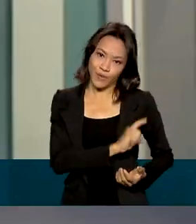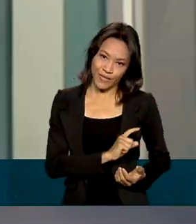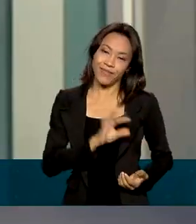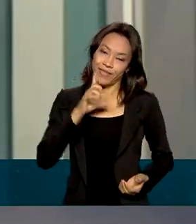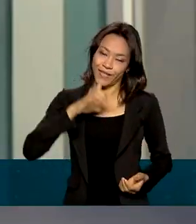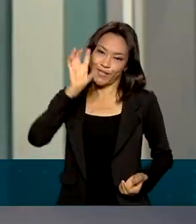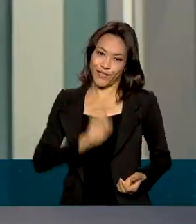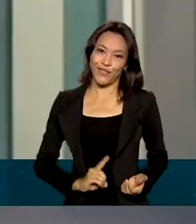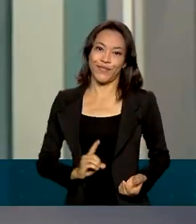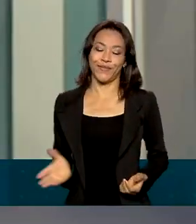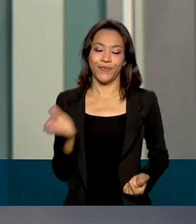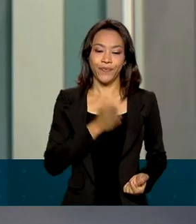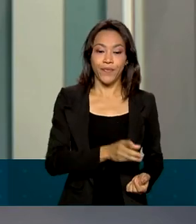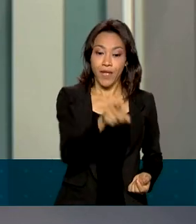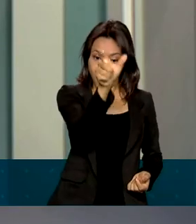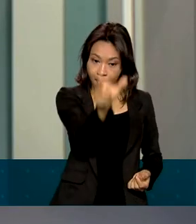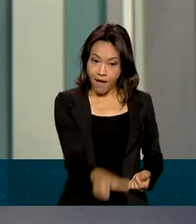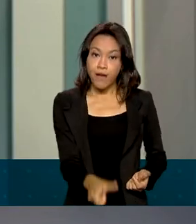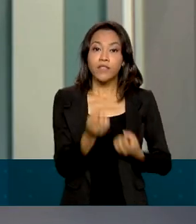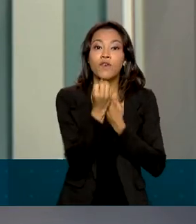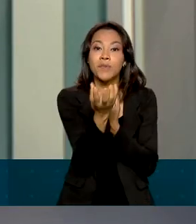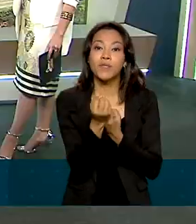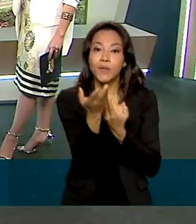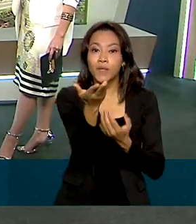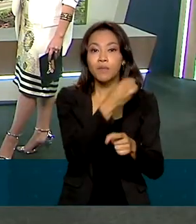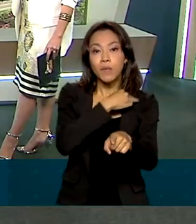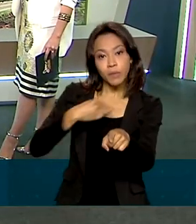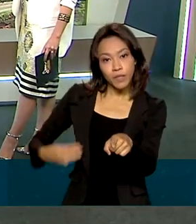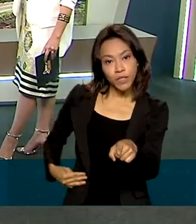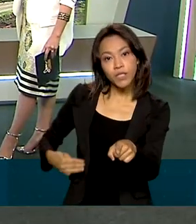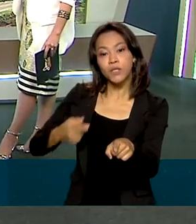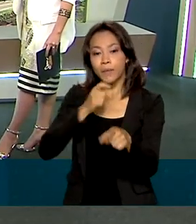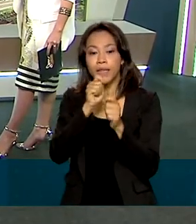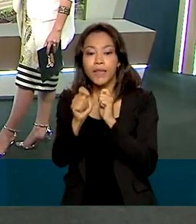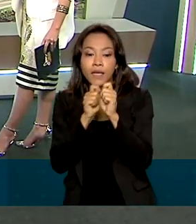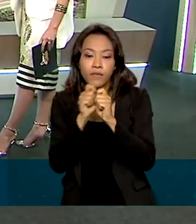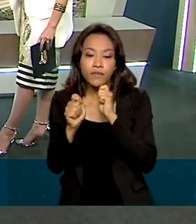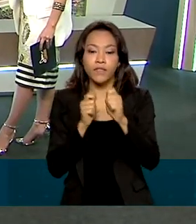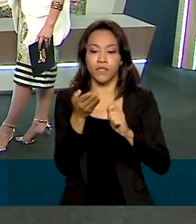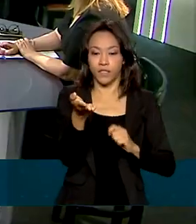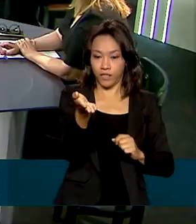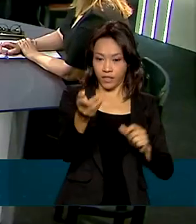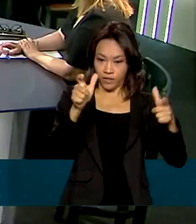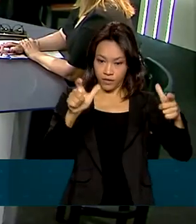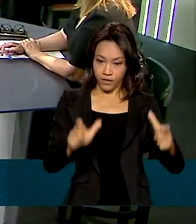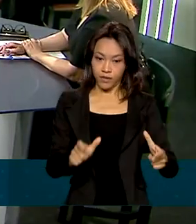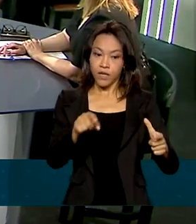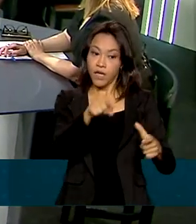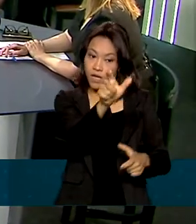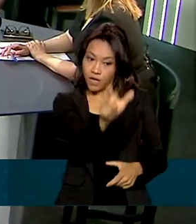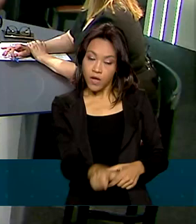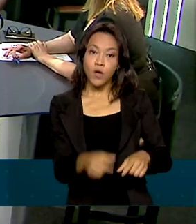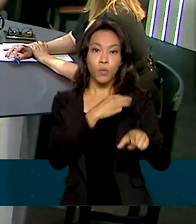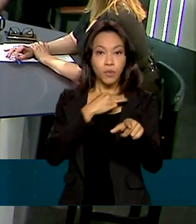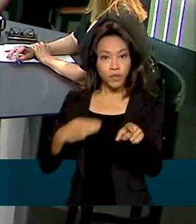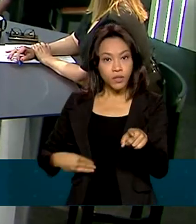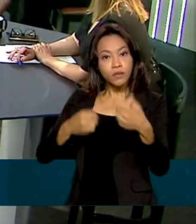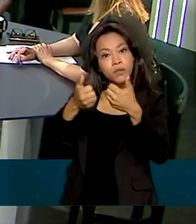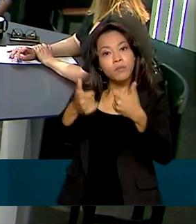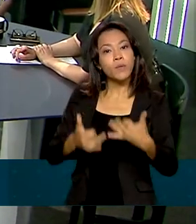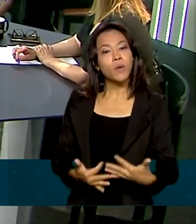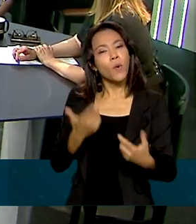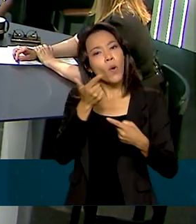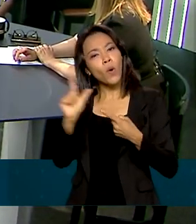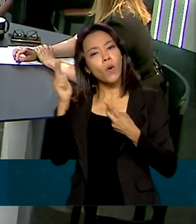informações foram dadas pelo ministro da Cidadania em entrevista ao programa Sem Censura da TV Brasil. João Roma destacou ainda